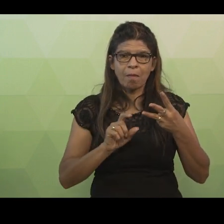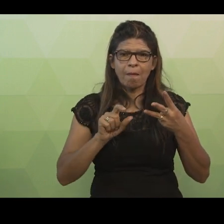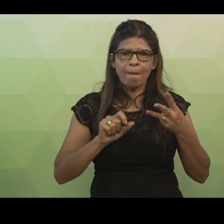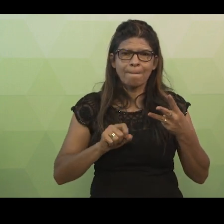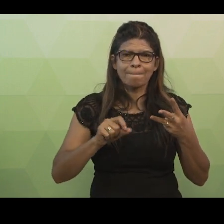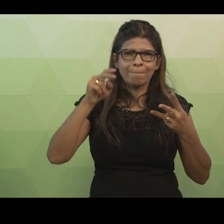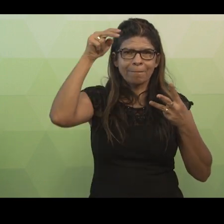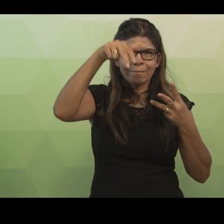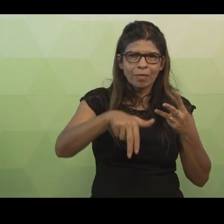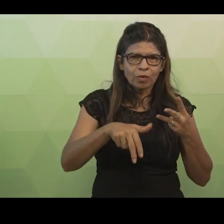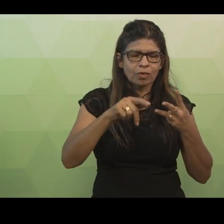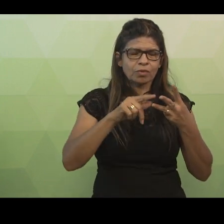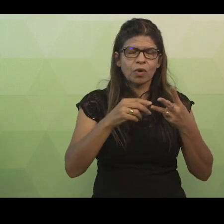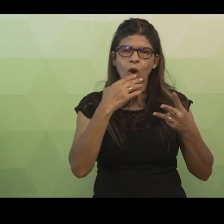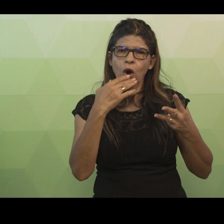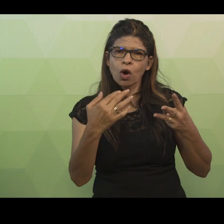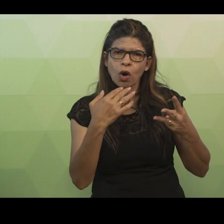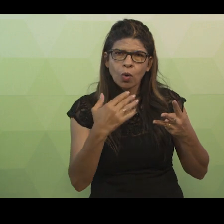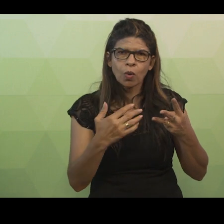cor, nascimento e peso.